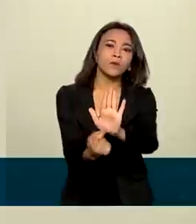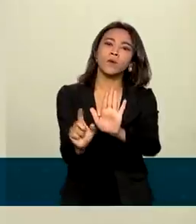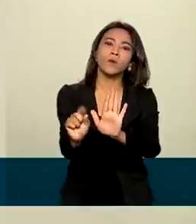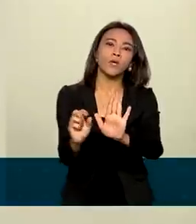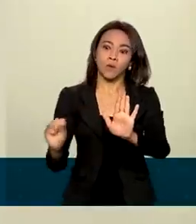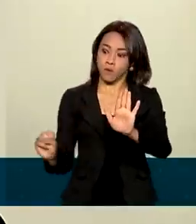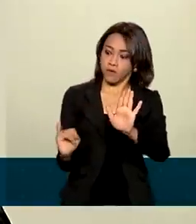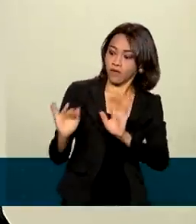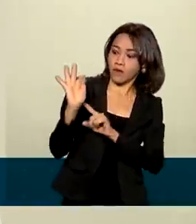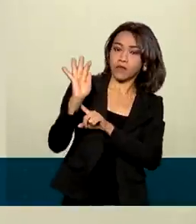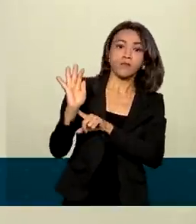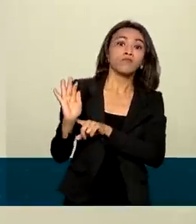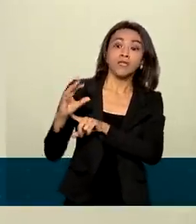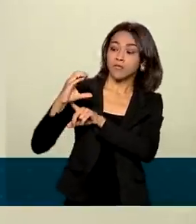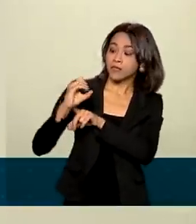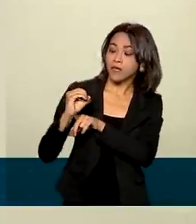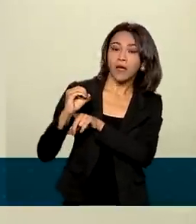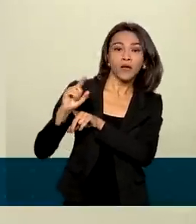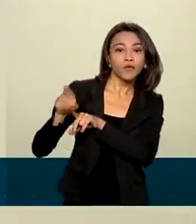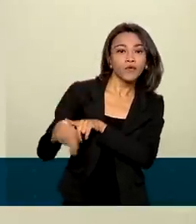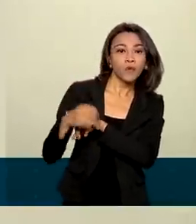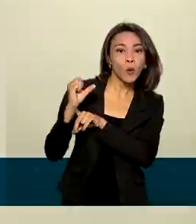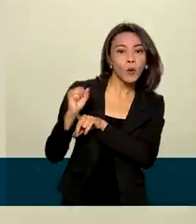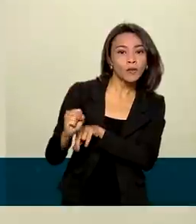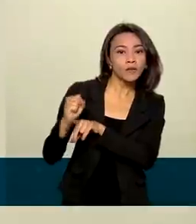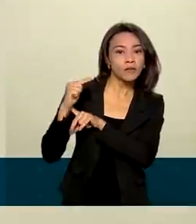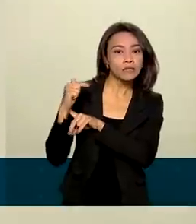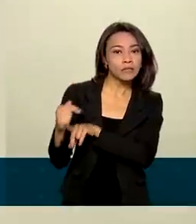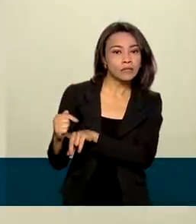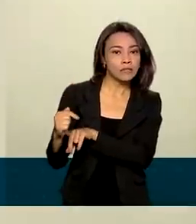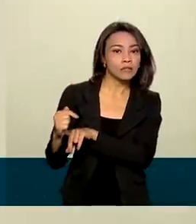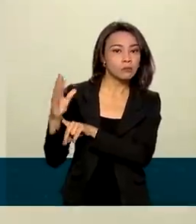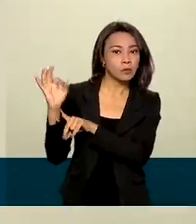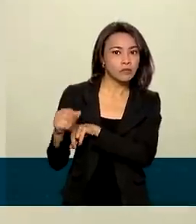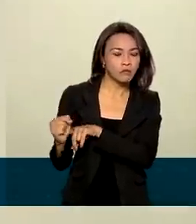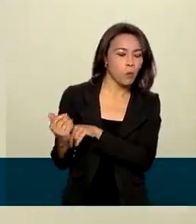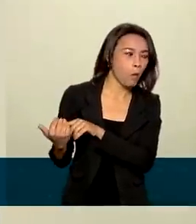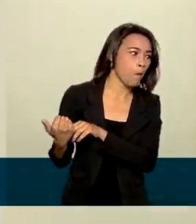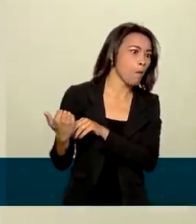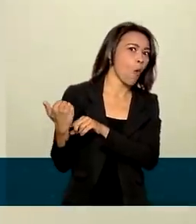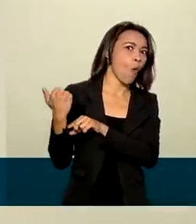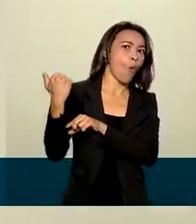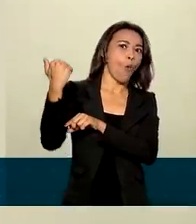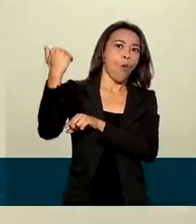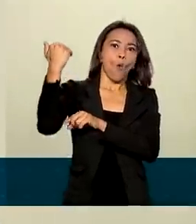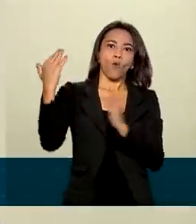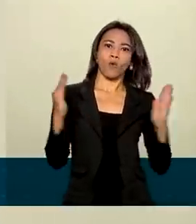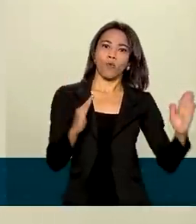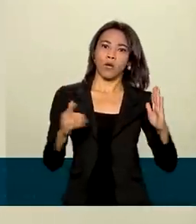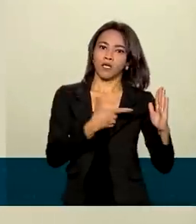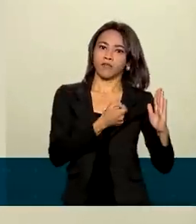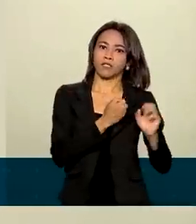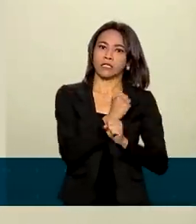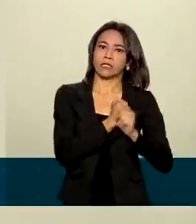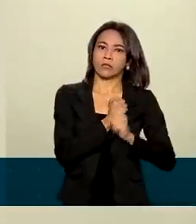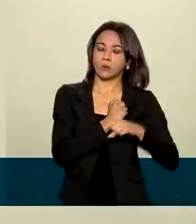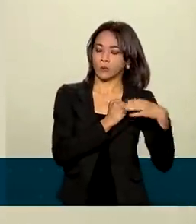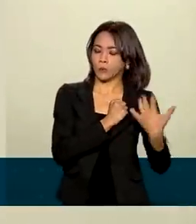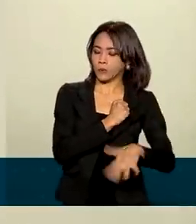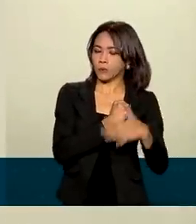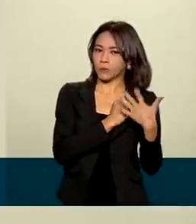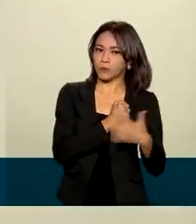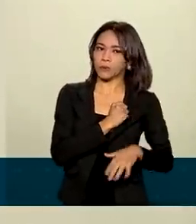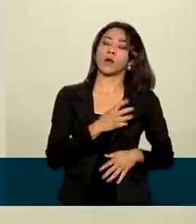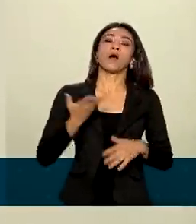uma inflação de 0,87, que foi a maior nos últimos 20 anos. Dessa forma, a